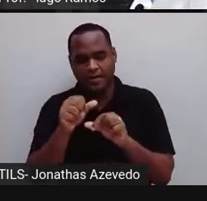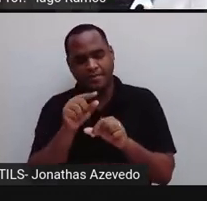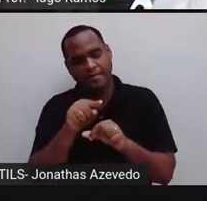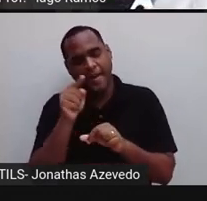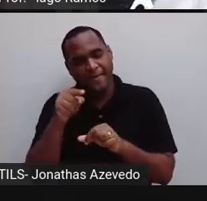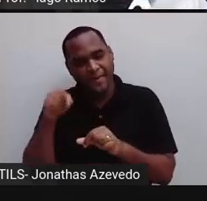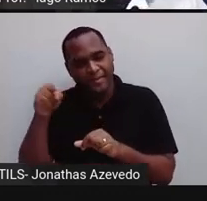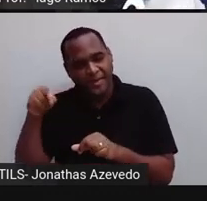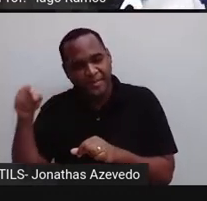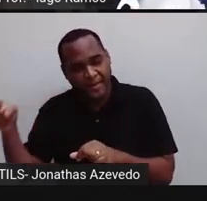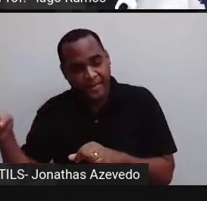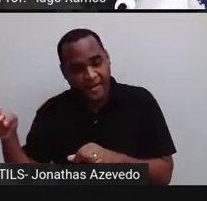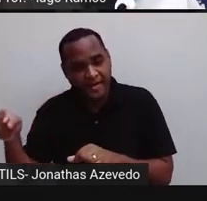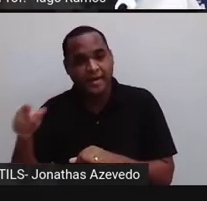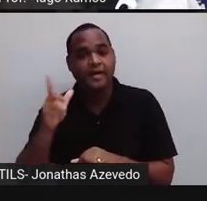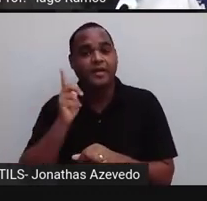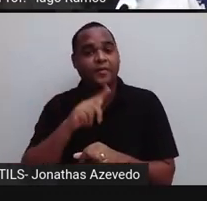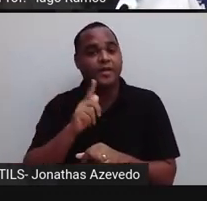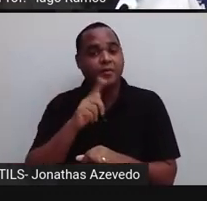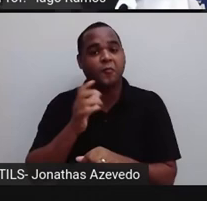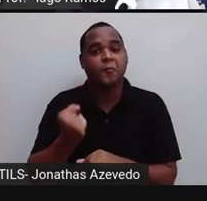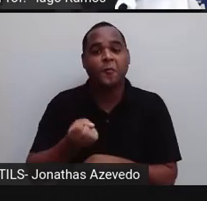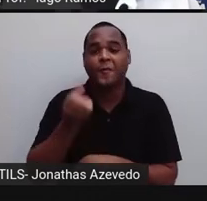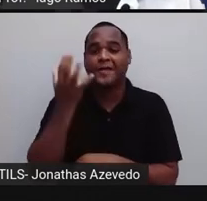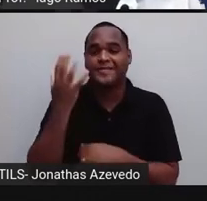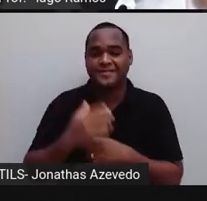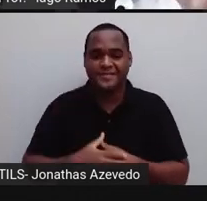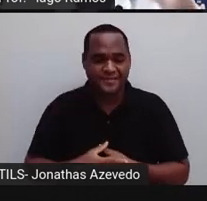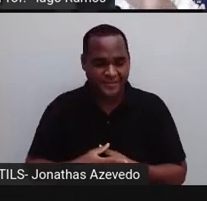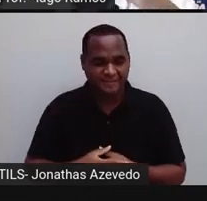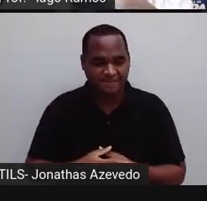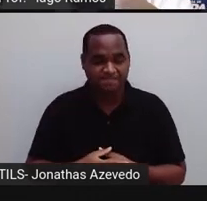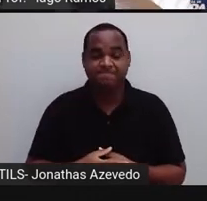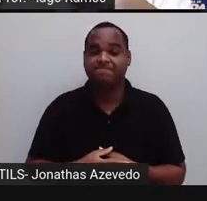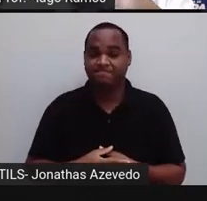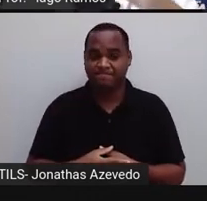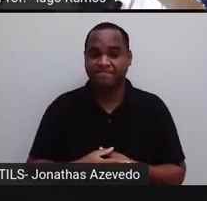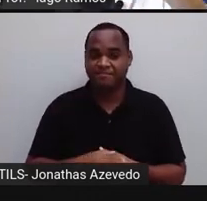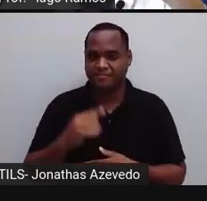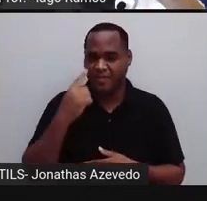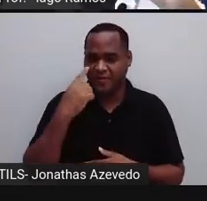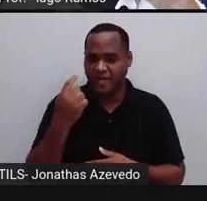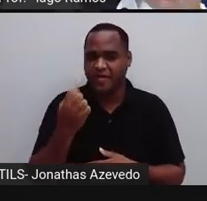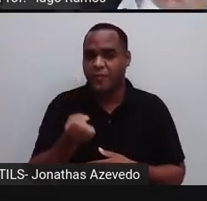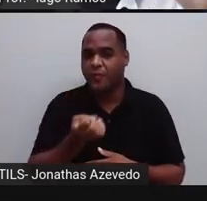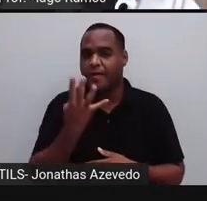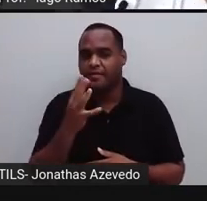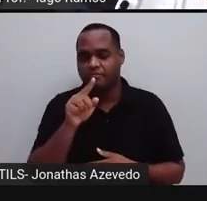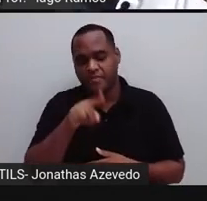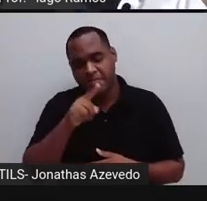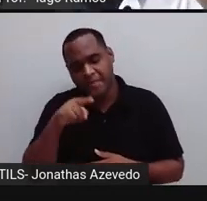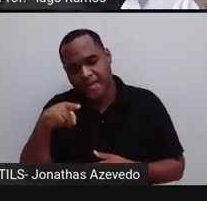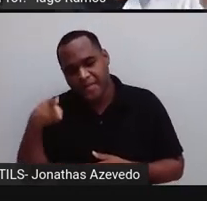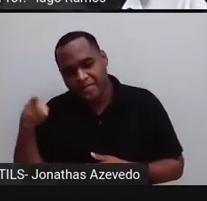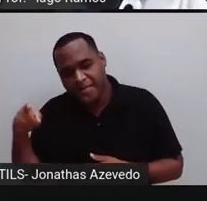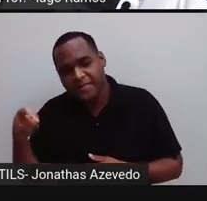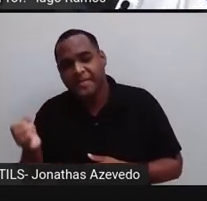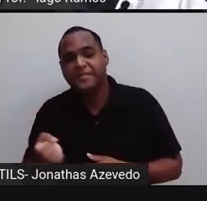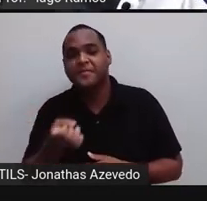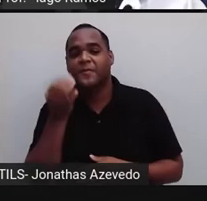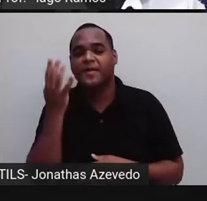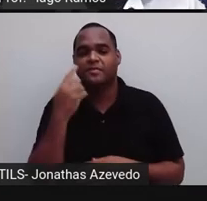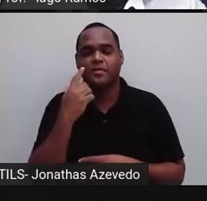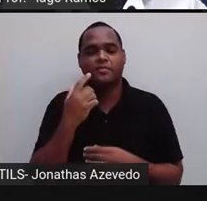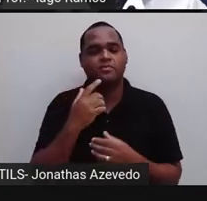ela chegar ali entre o 9 e o 4. Quando a gente conta todas essas casinhas que ela